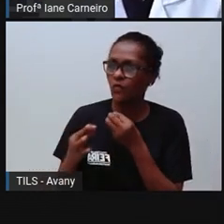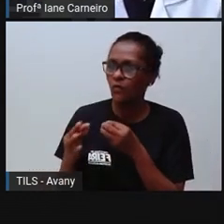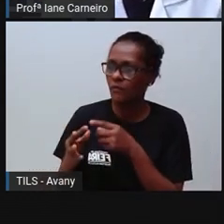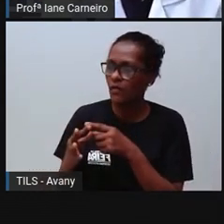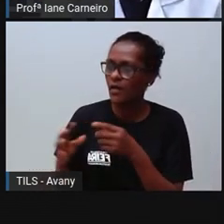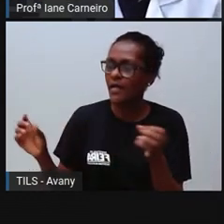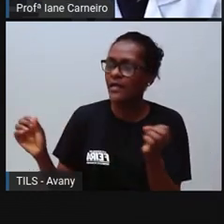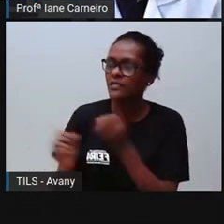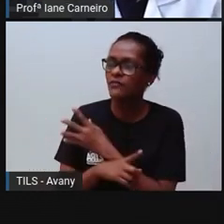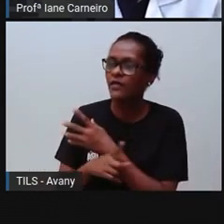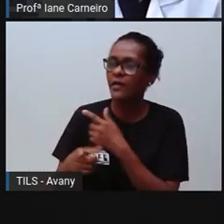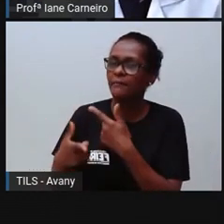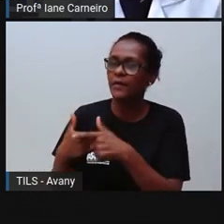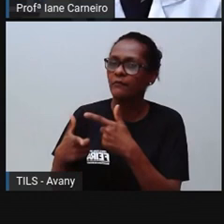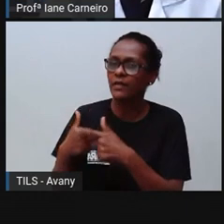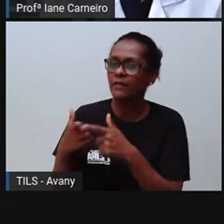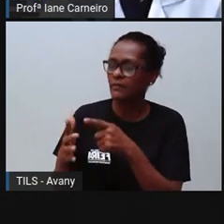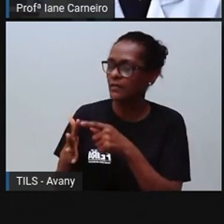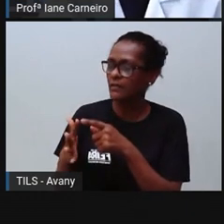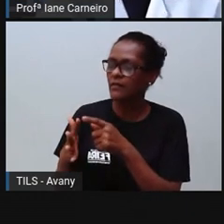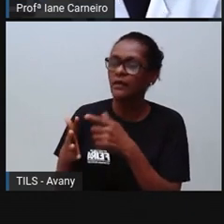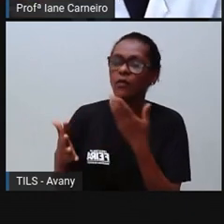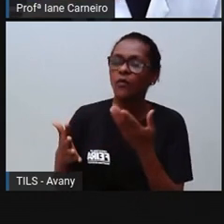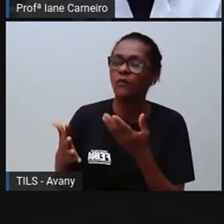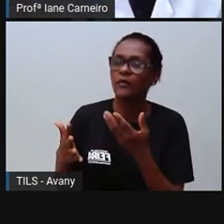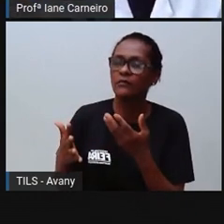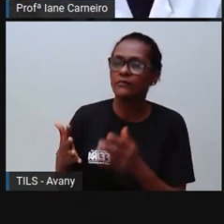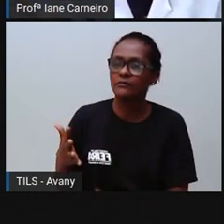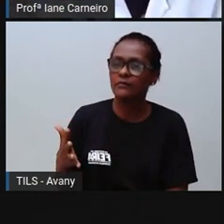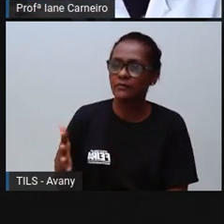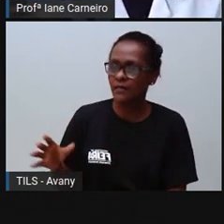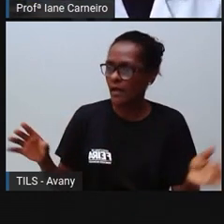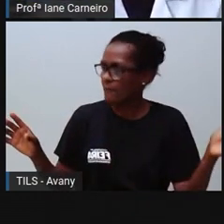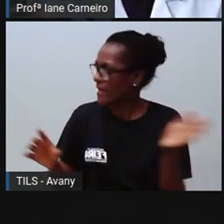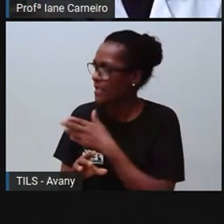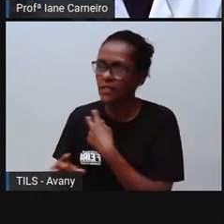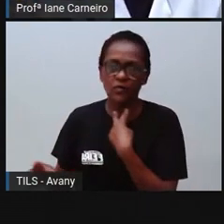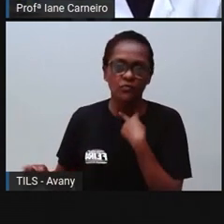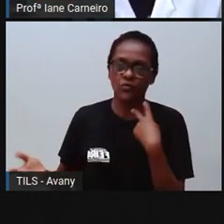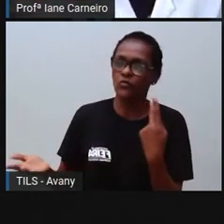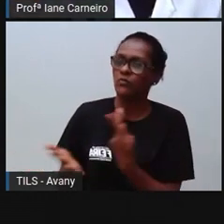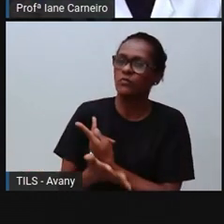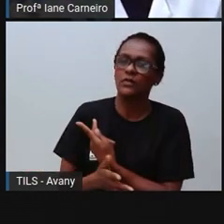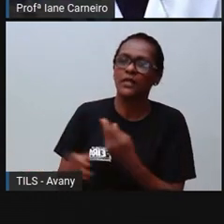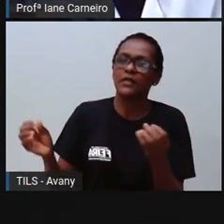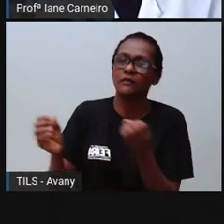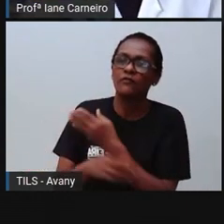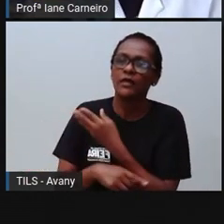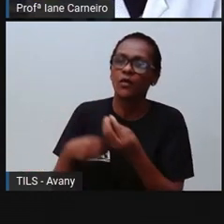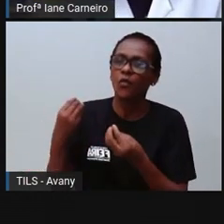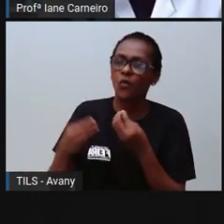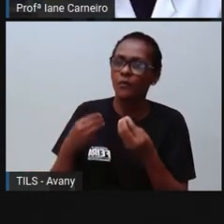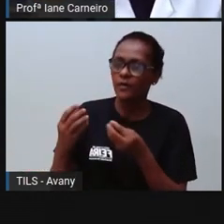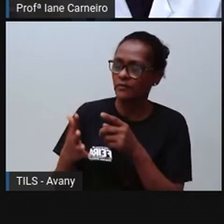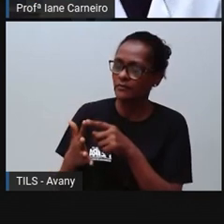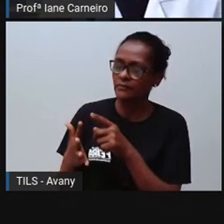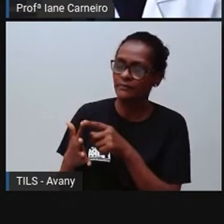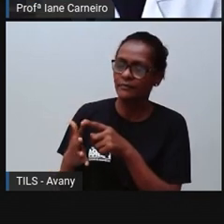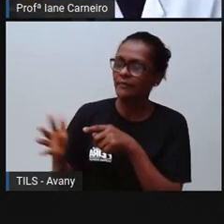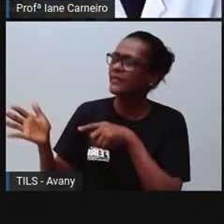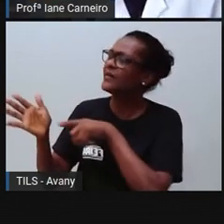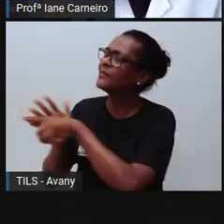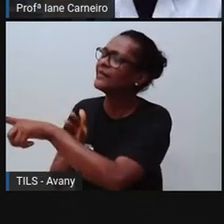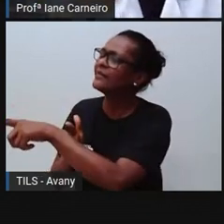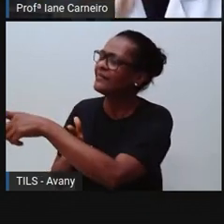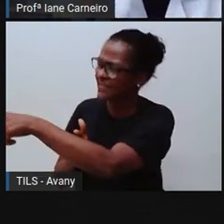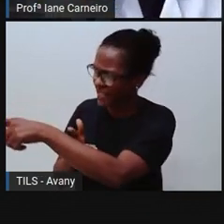pode resolver esse problema? Já que bater não é a solução. Então, qual é a solução? Você pode perguntar, né?